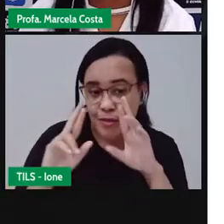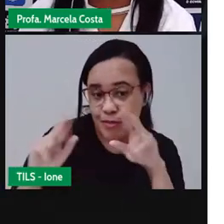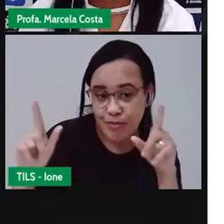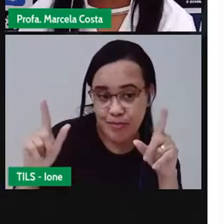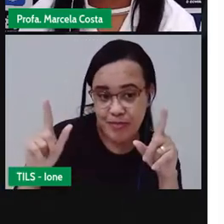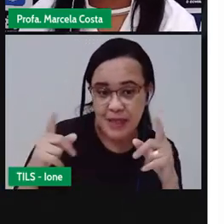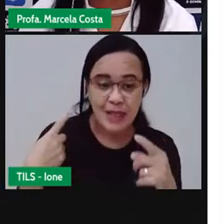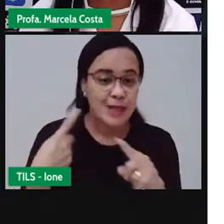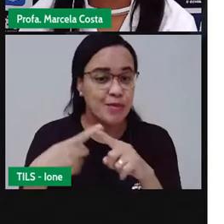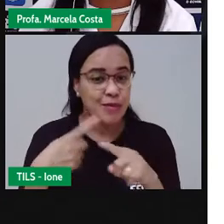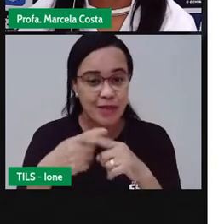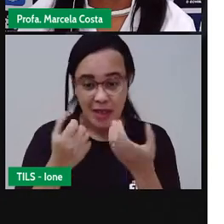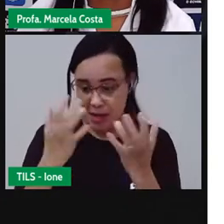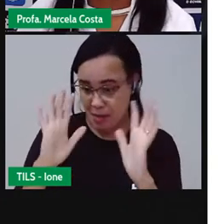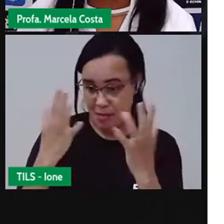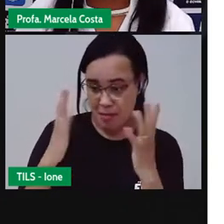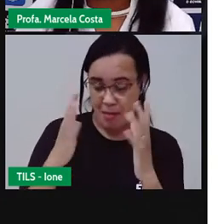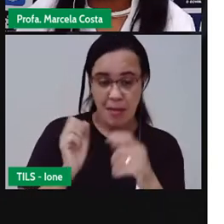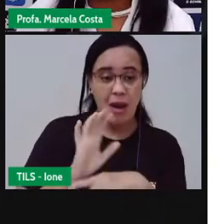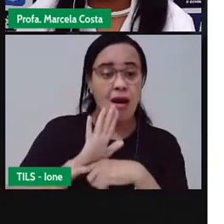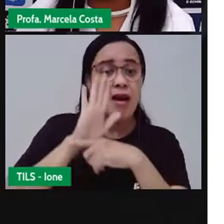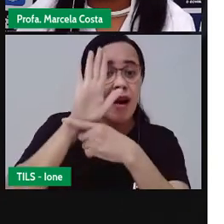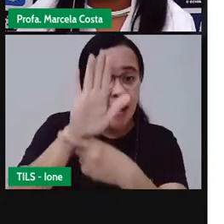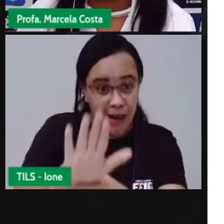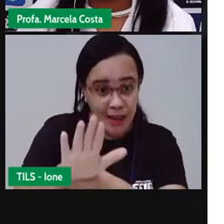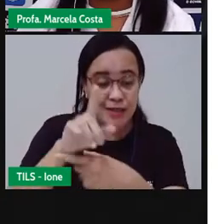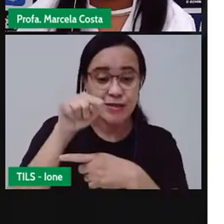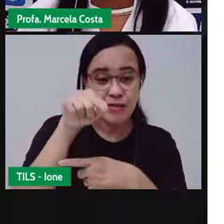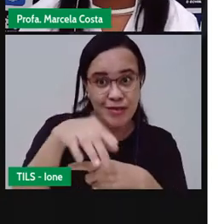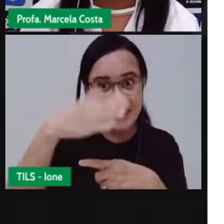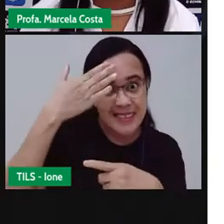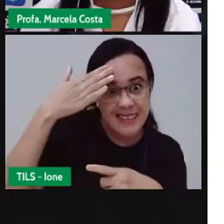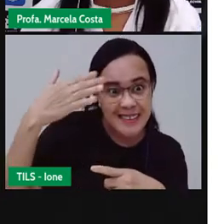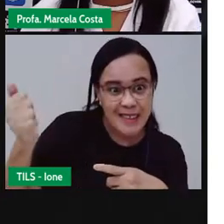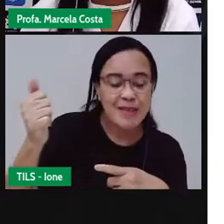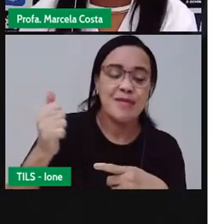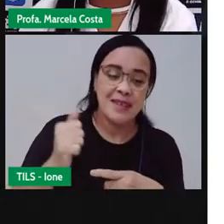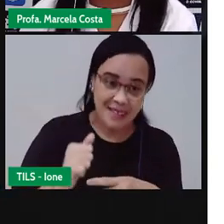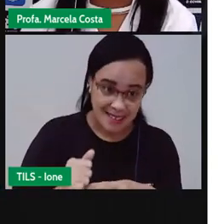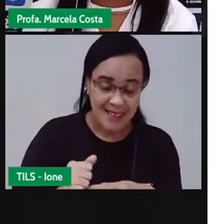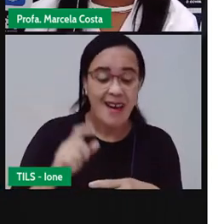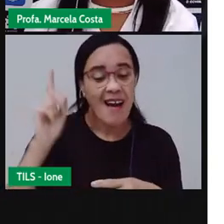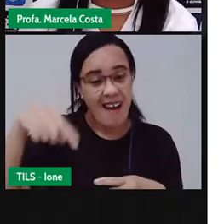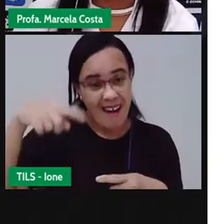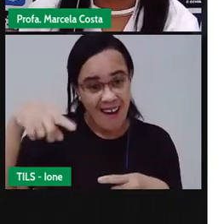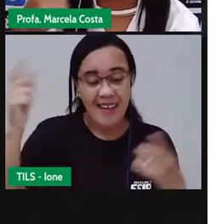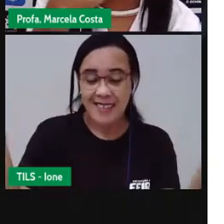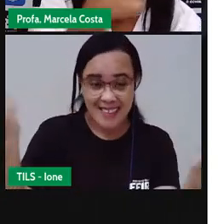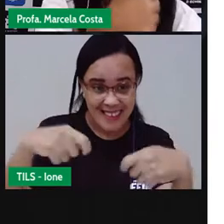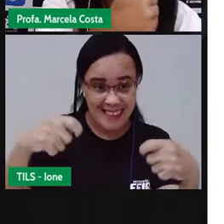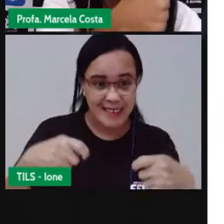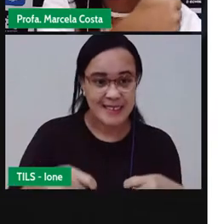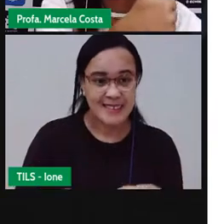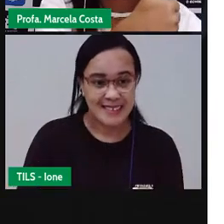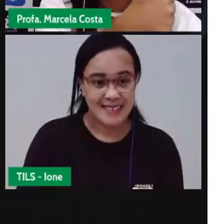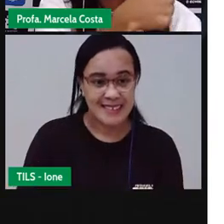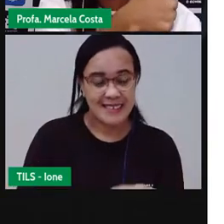que é que eu estou dizendo, o é que alguém está falando, só por um gesto da mão. por exemplo, quando eu faço assim, ó,